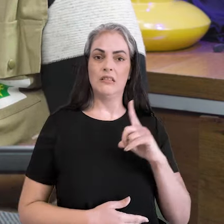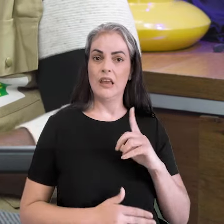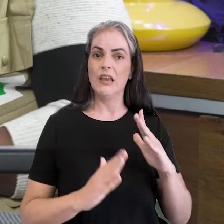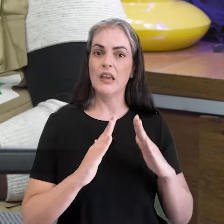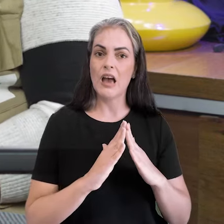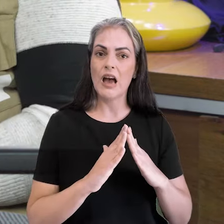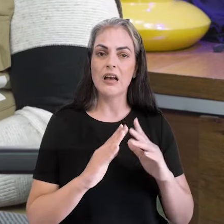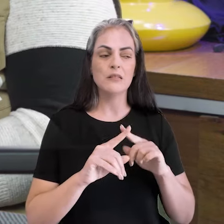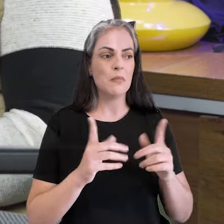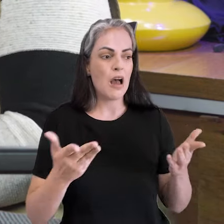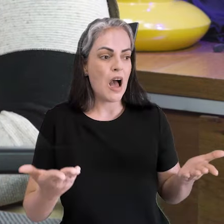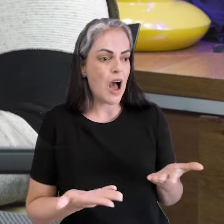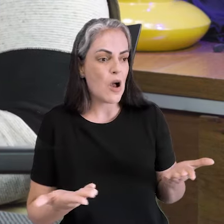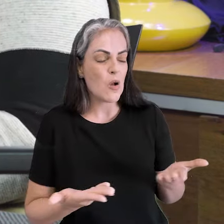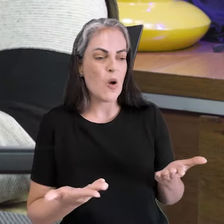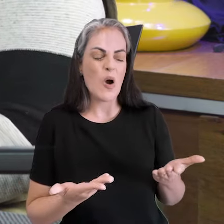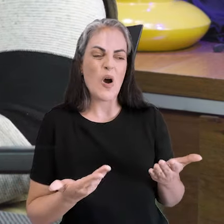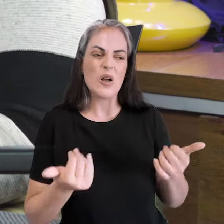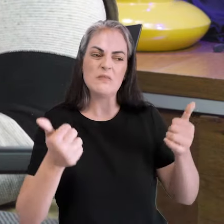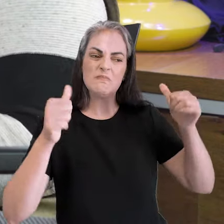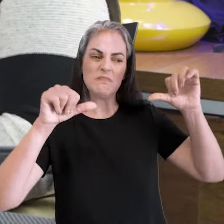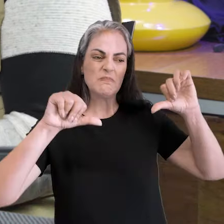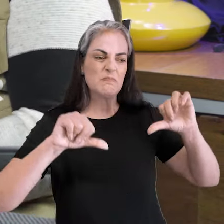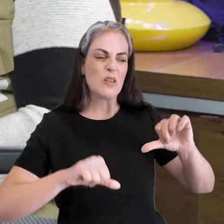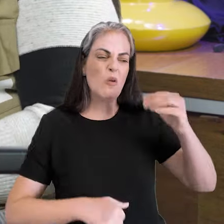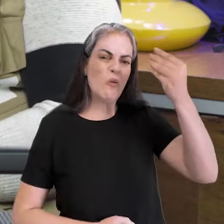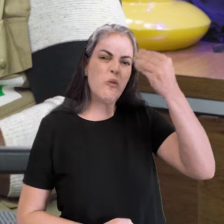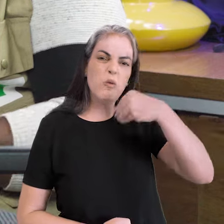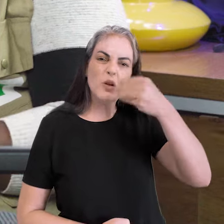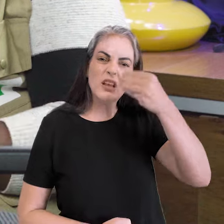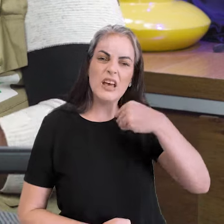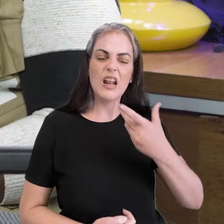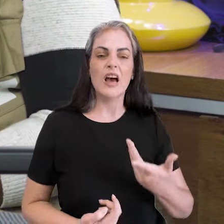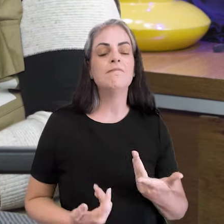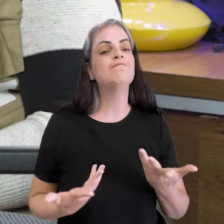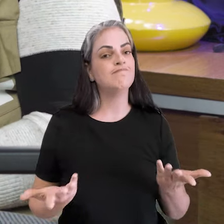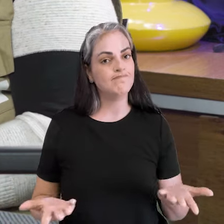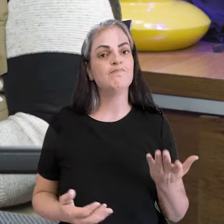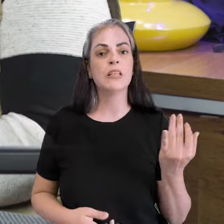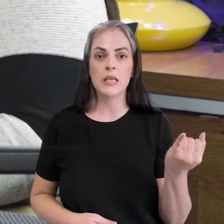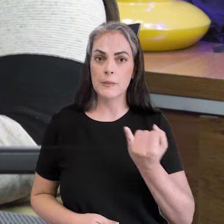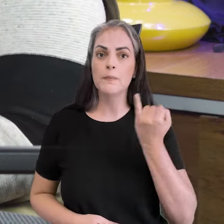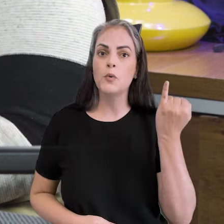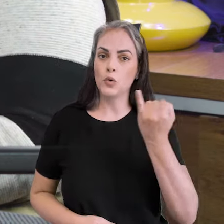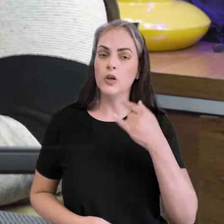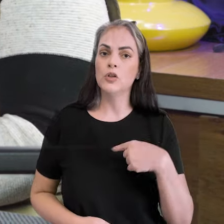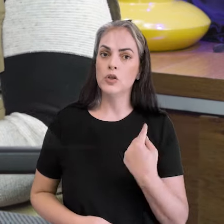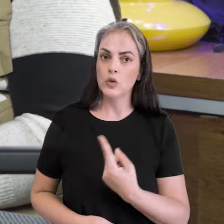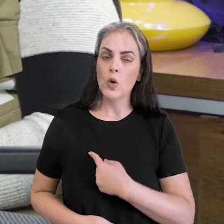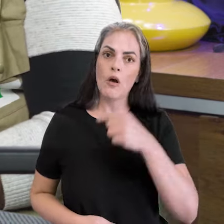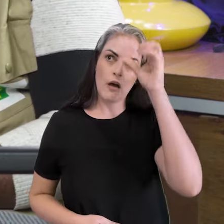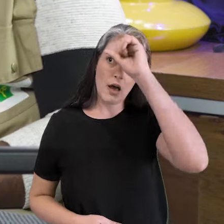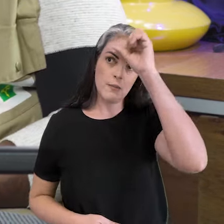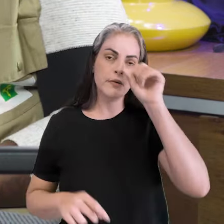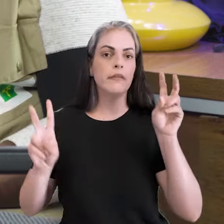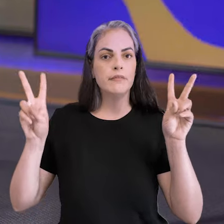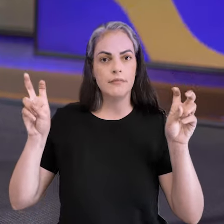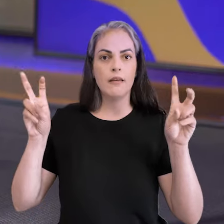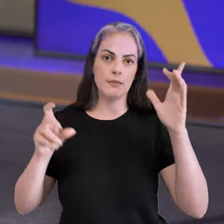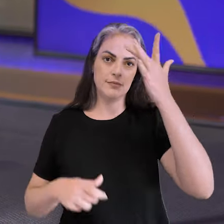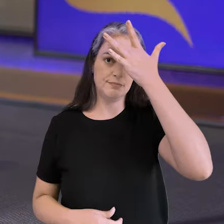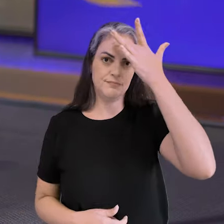lares e, de repente, já estão em situação de vulnerabilidade. Então, é interessante a gente ter essa noção.